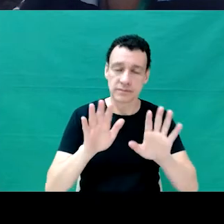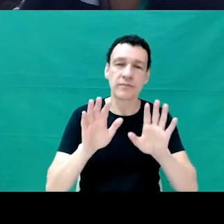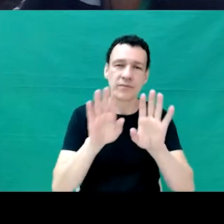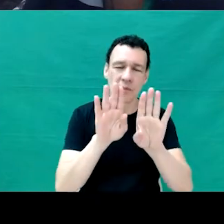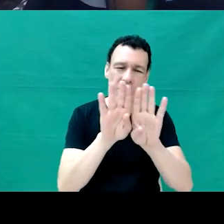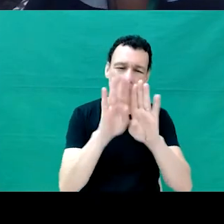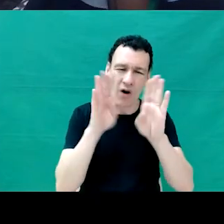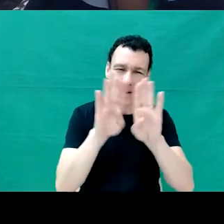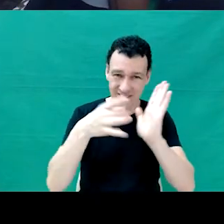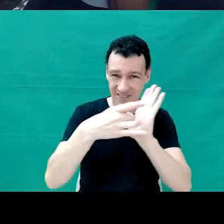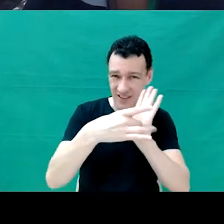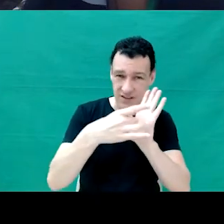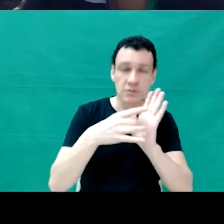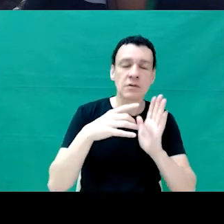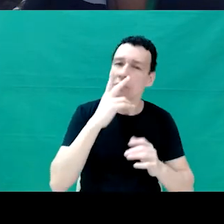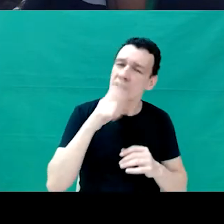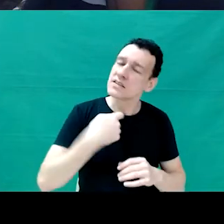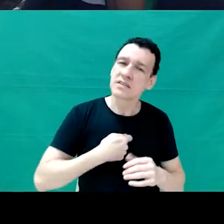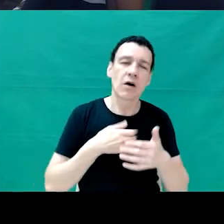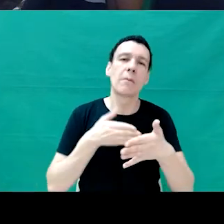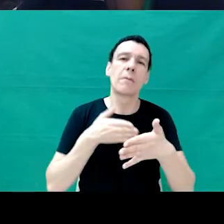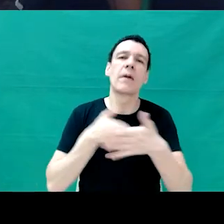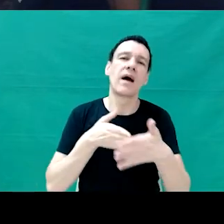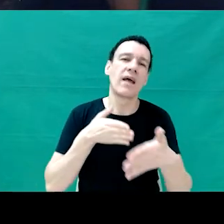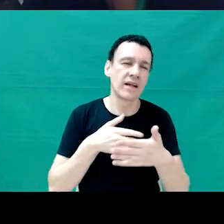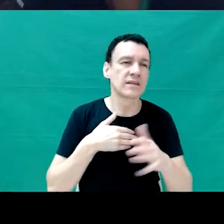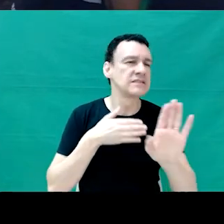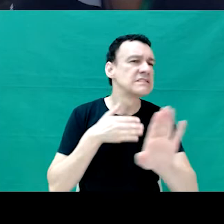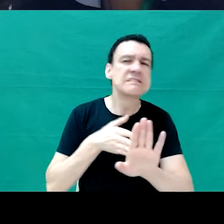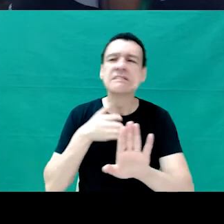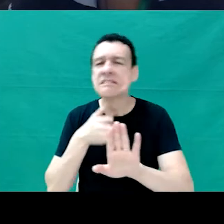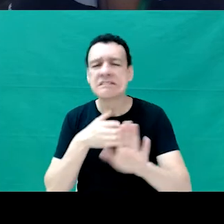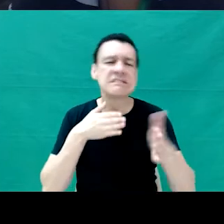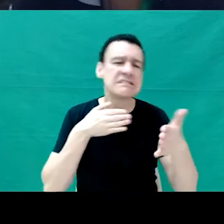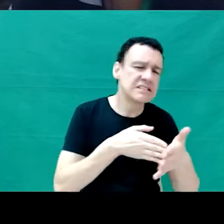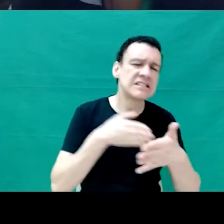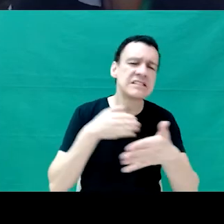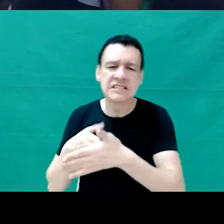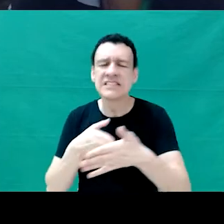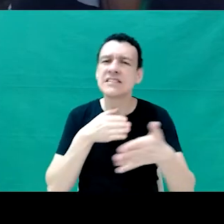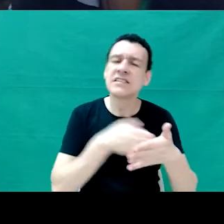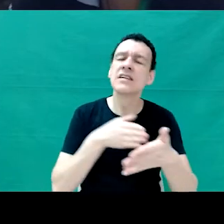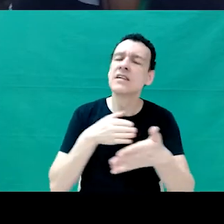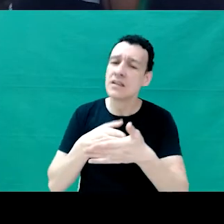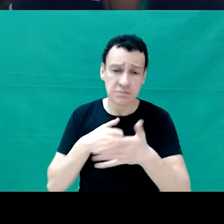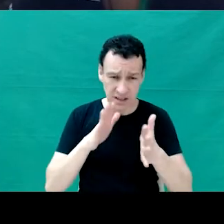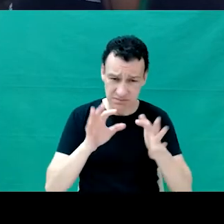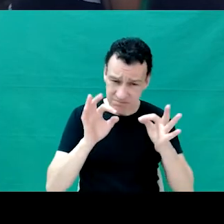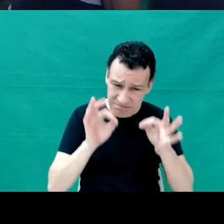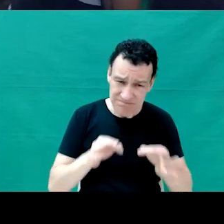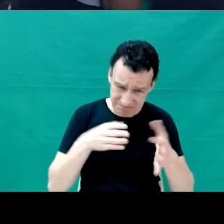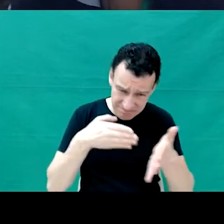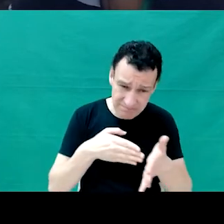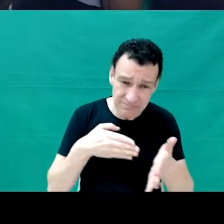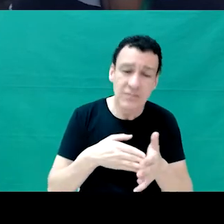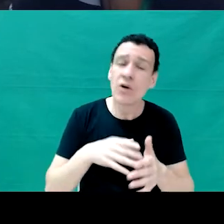barreiras que não existem para mim. Basta eu direcionar o meu planejamento para entrar naquela área e